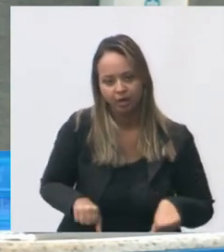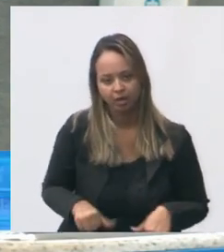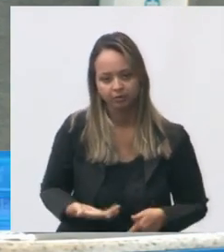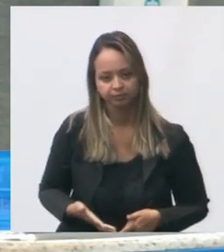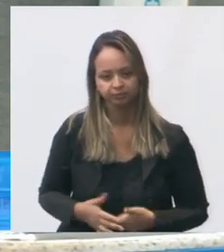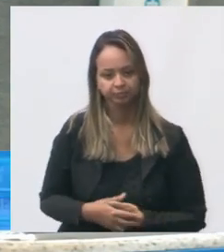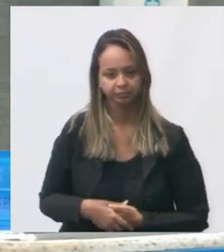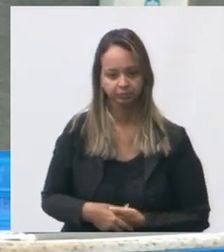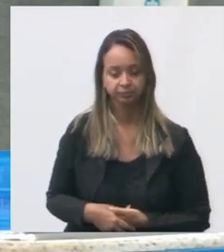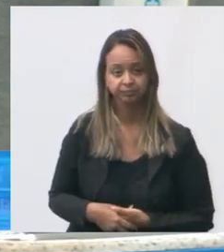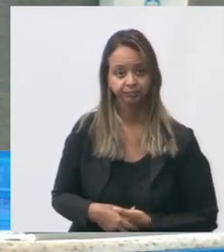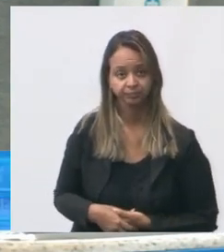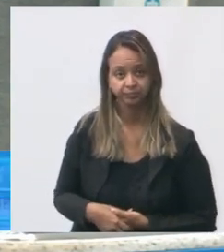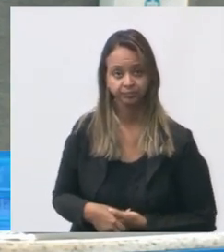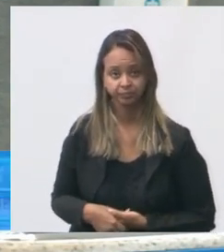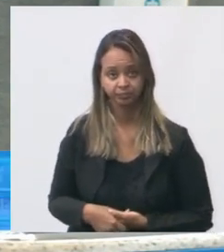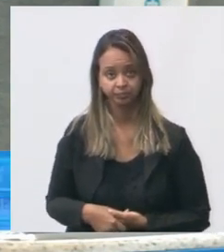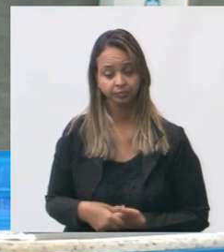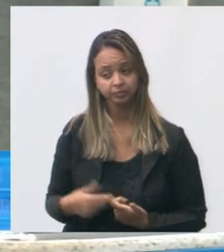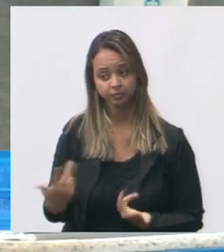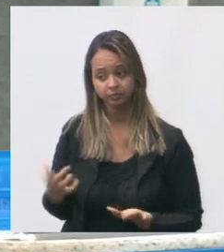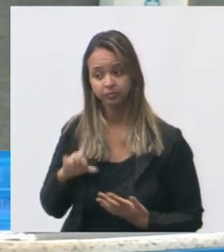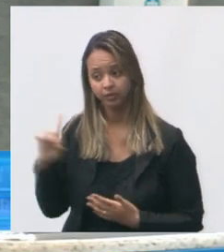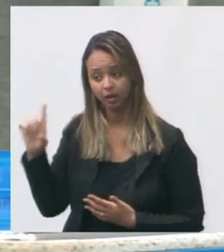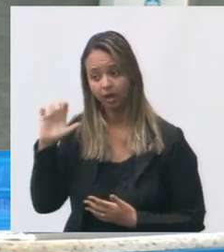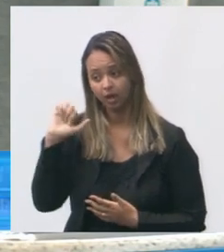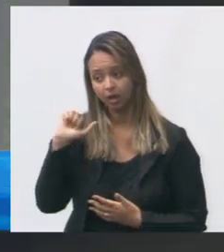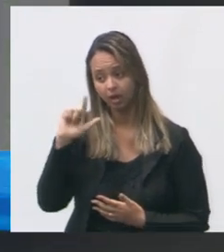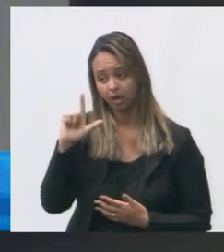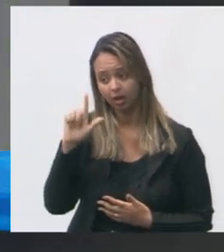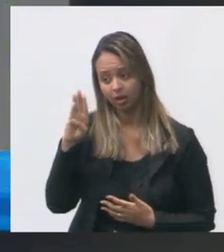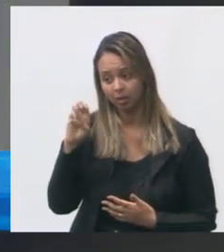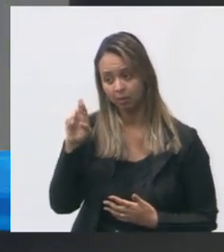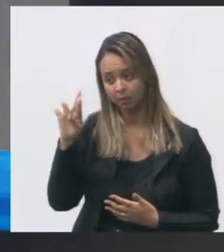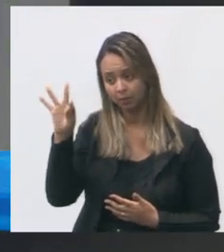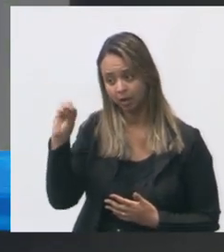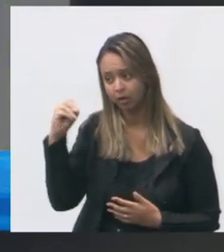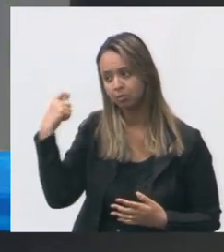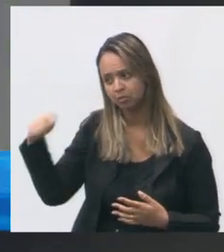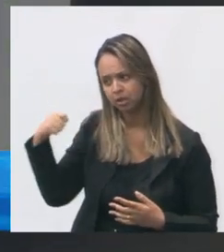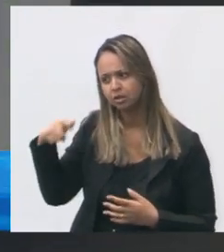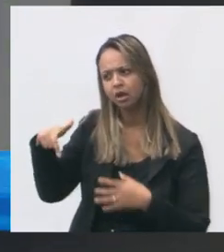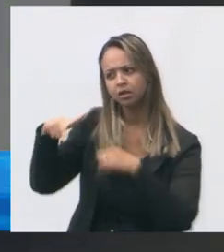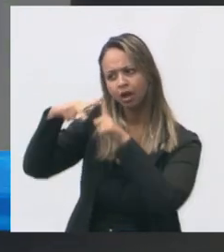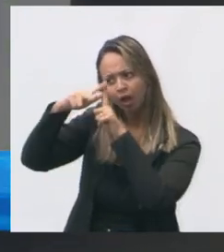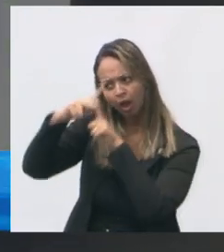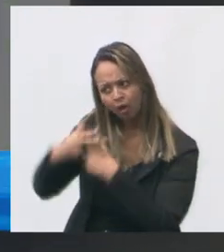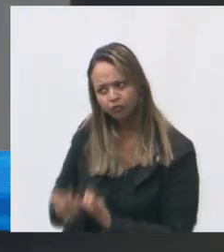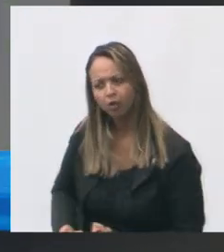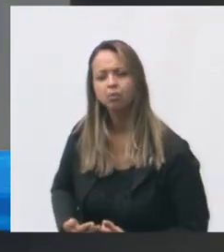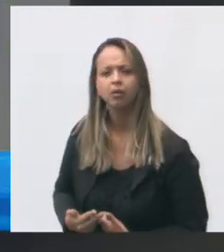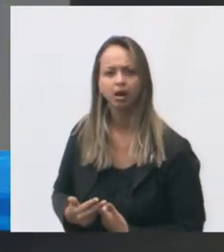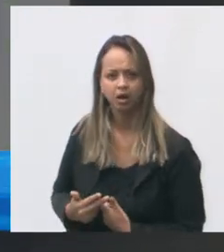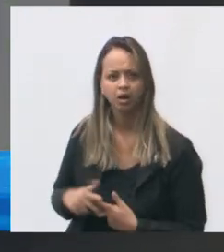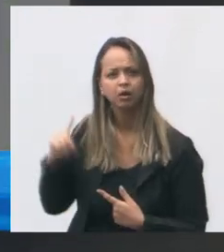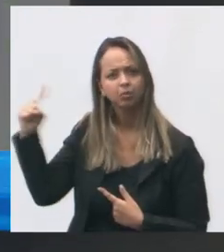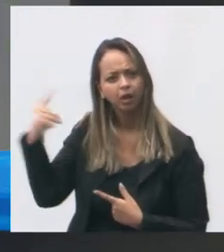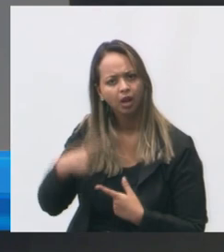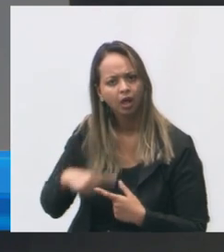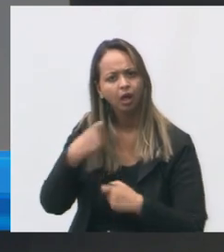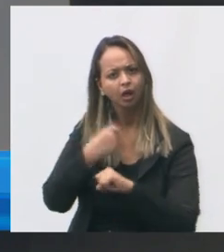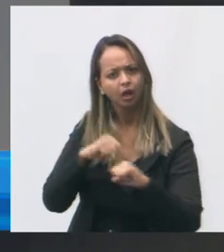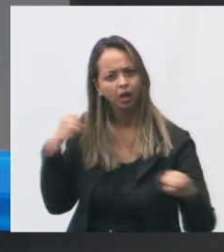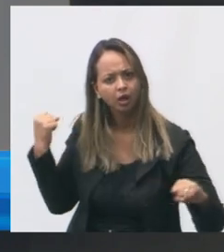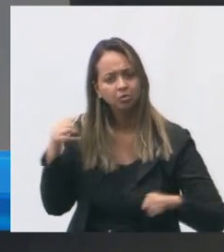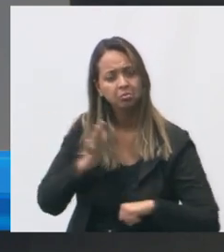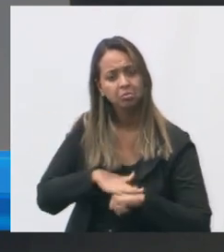então essa situação do Alberto de Almeida precisa de uma intervenção grande nessa escola uma escola grande e principalmente climatização